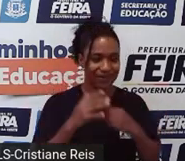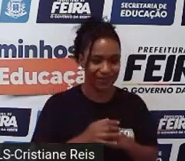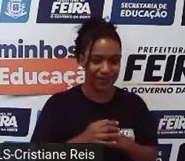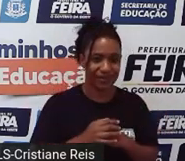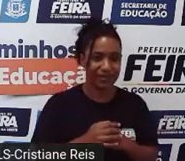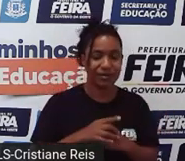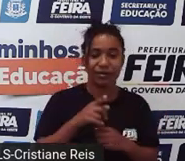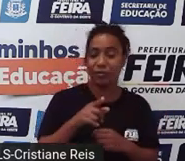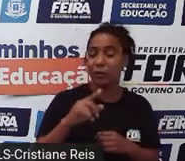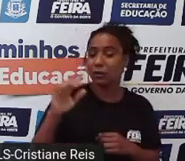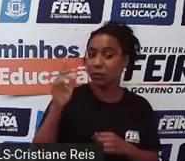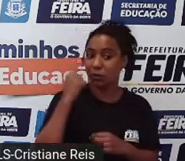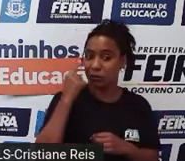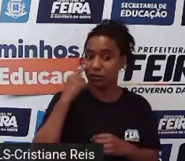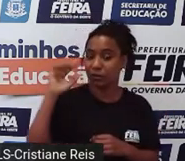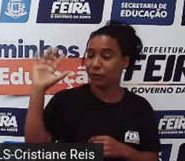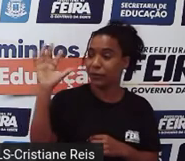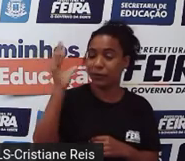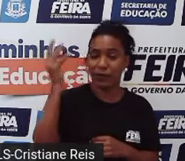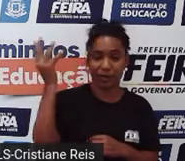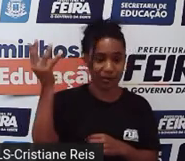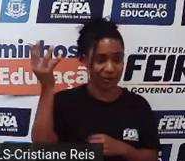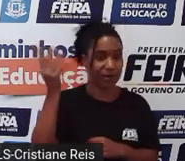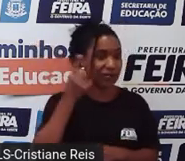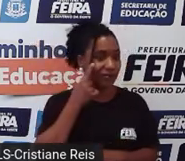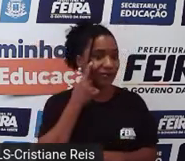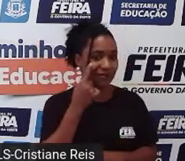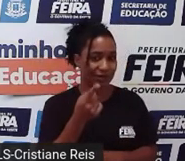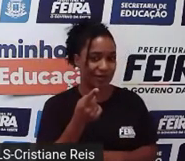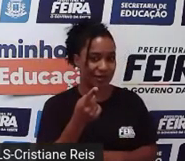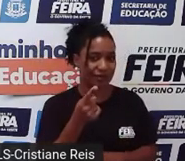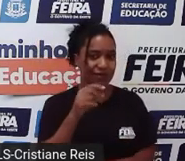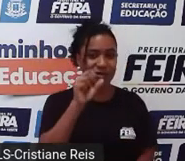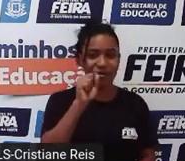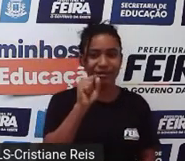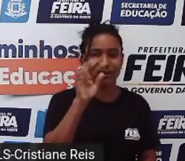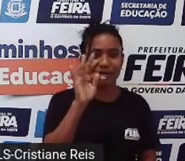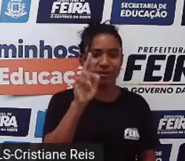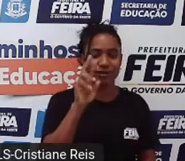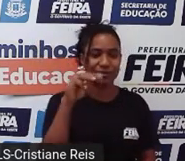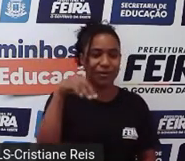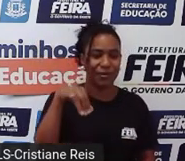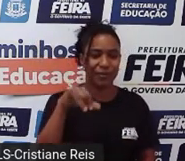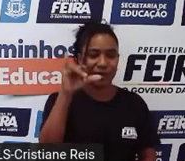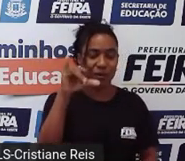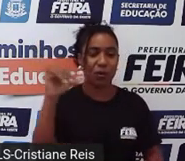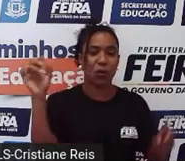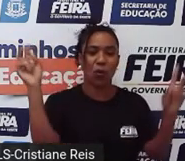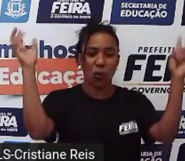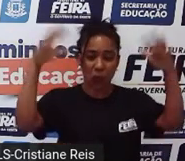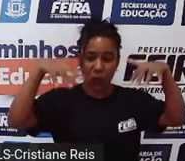né? Seria uma condição climática. Nós já sabemos que é stir, a tempestade.